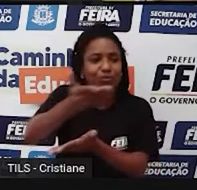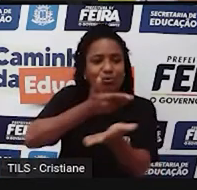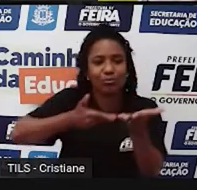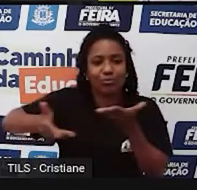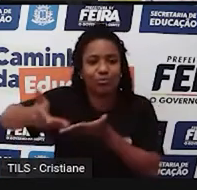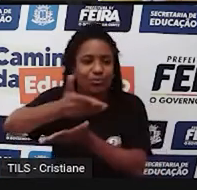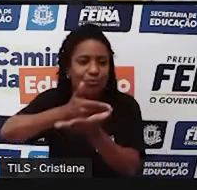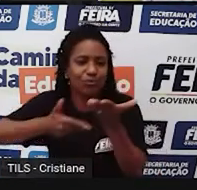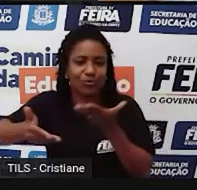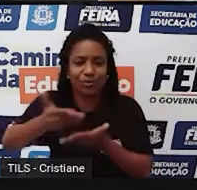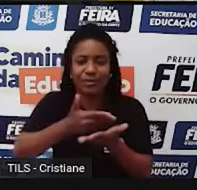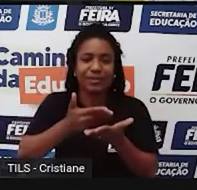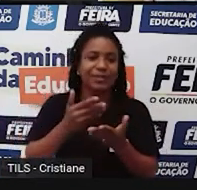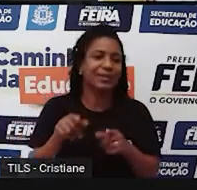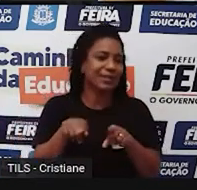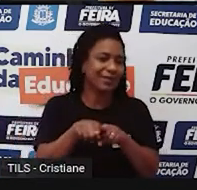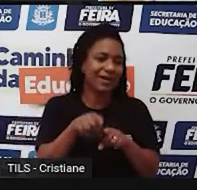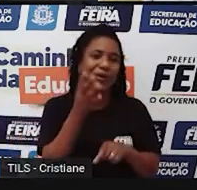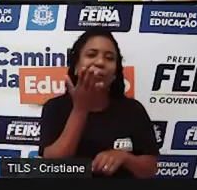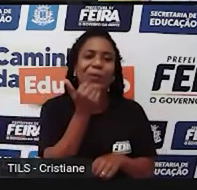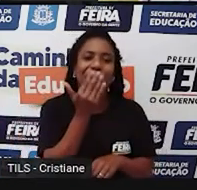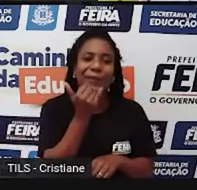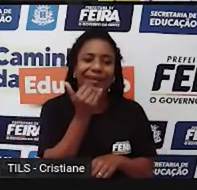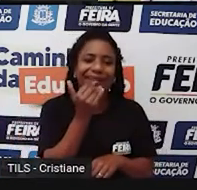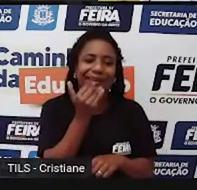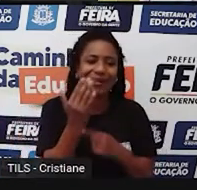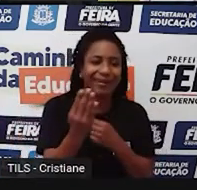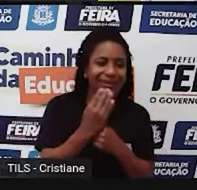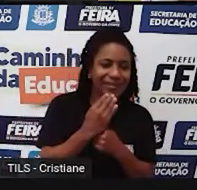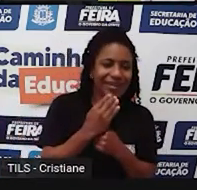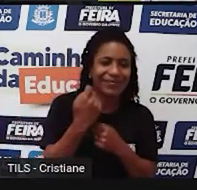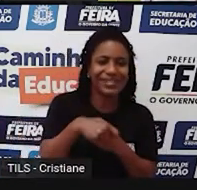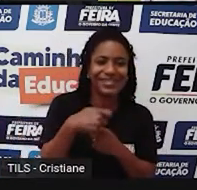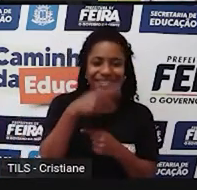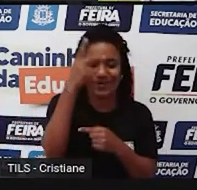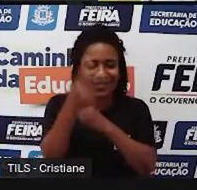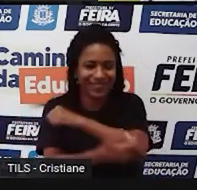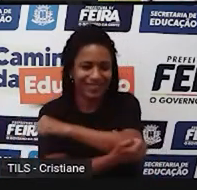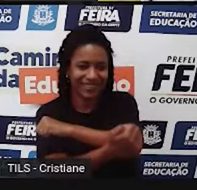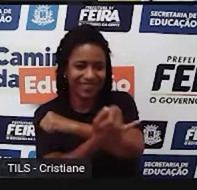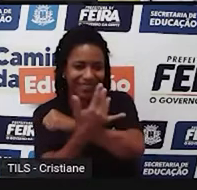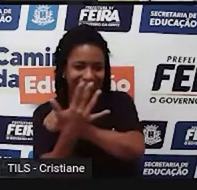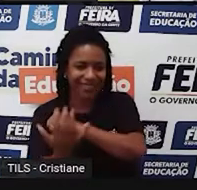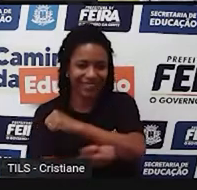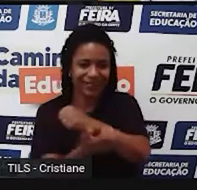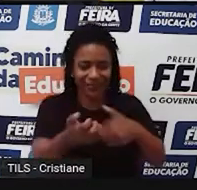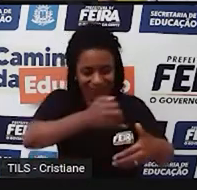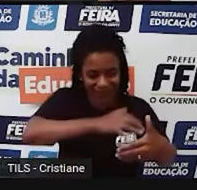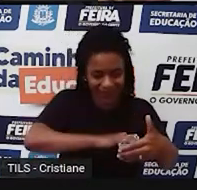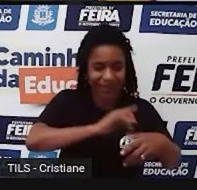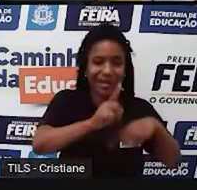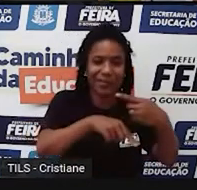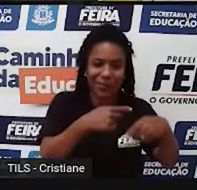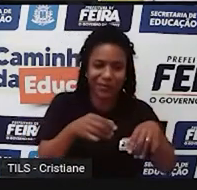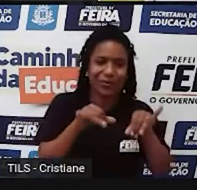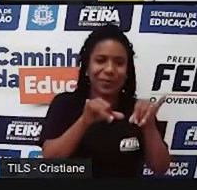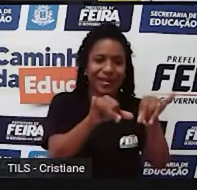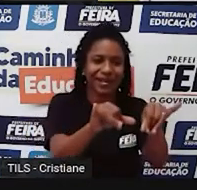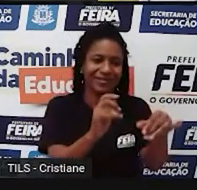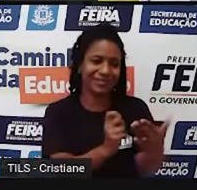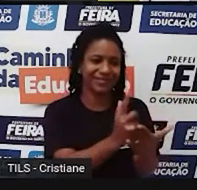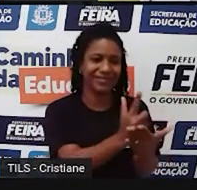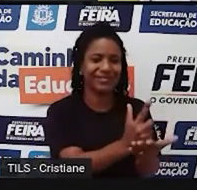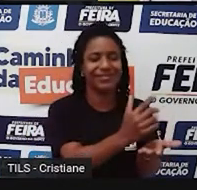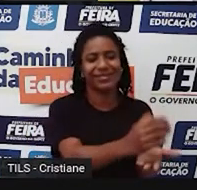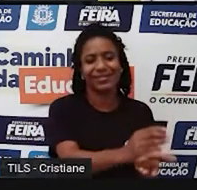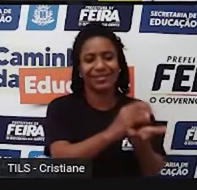alimentar, precisei que as pessoas lá no campo já tivessem plantado aqui. Então, nenhuma pessoa hoje, ela vive somente